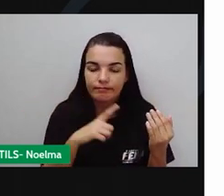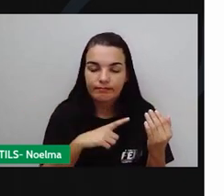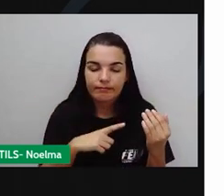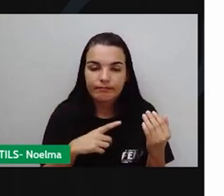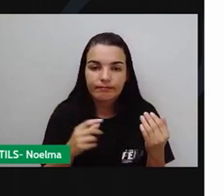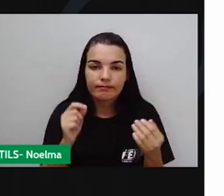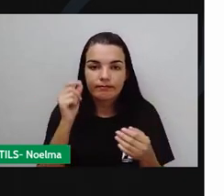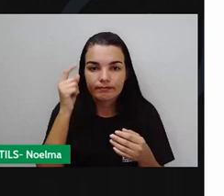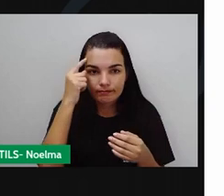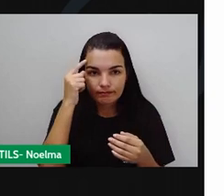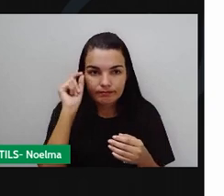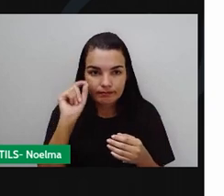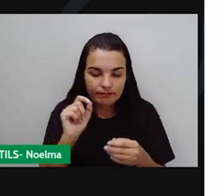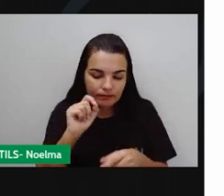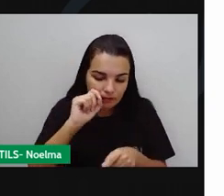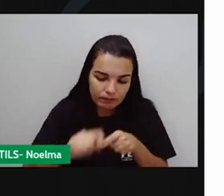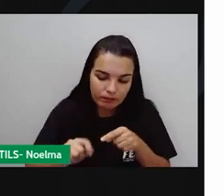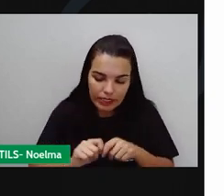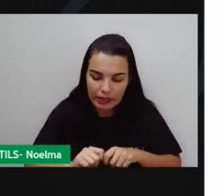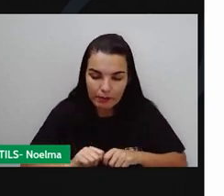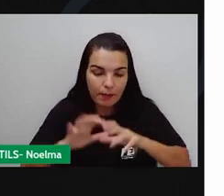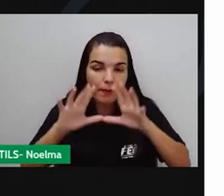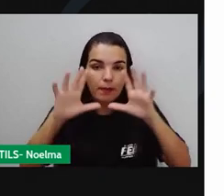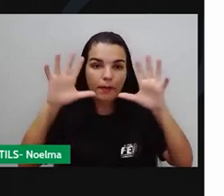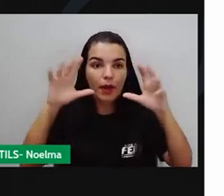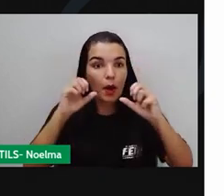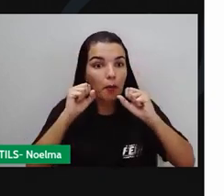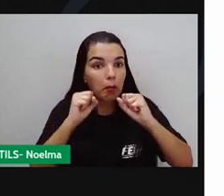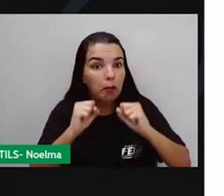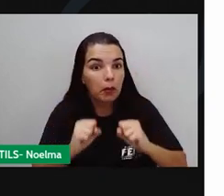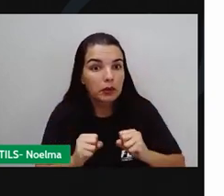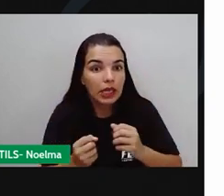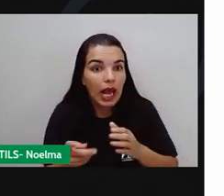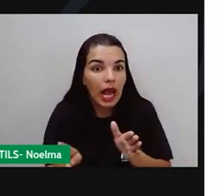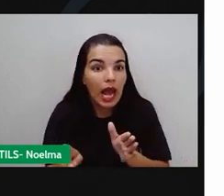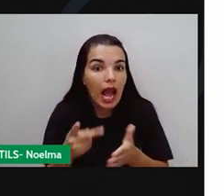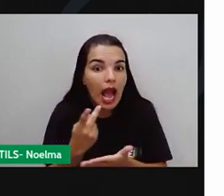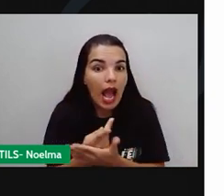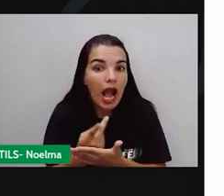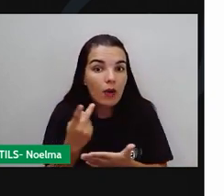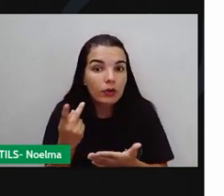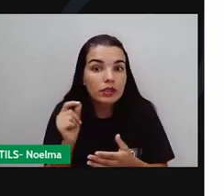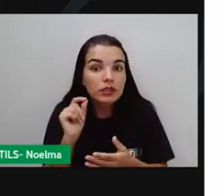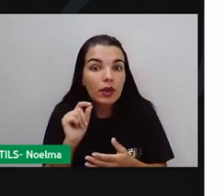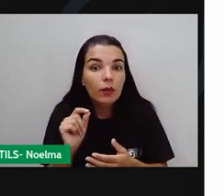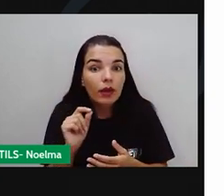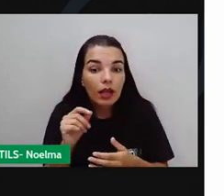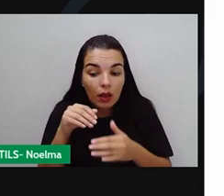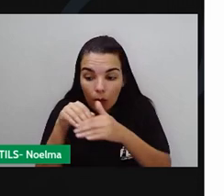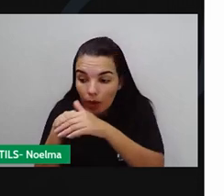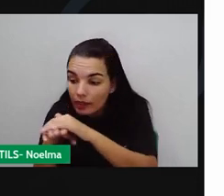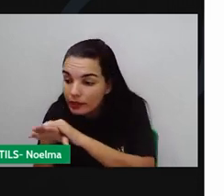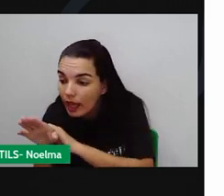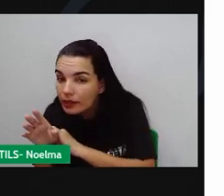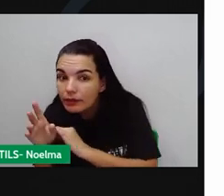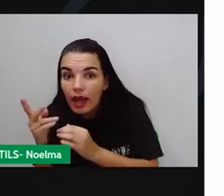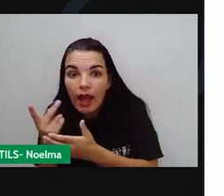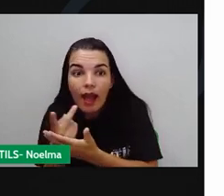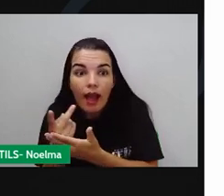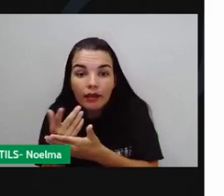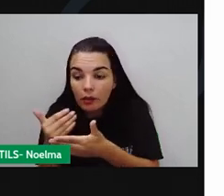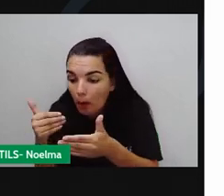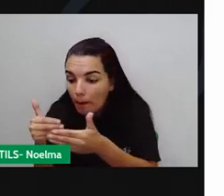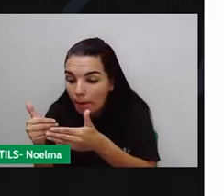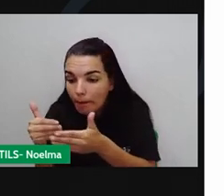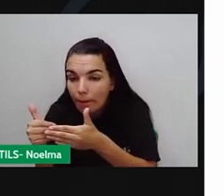artefatos, eles podem vir a se incendiar até pelo armazenamento incorreto, né? Às vezes deixa o próximo de